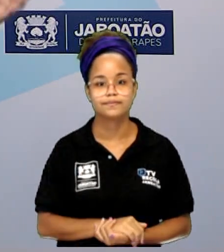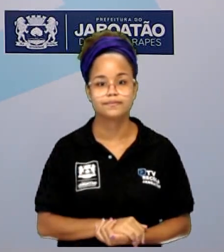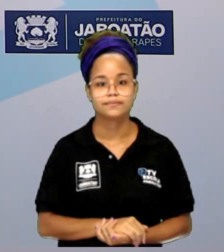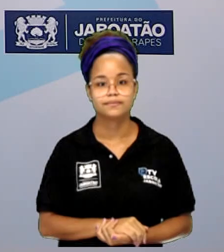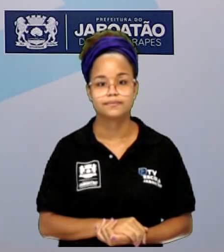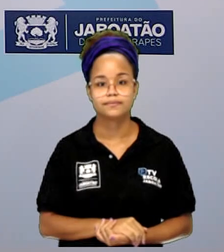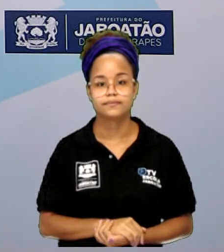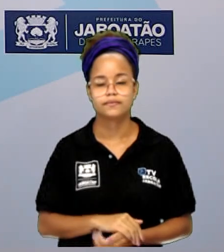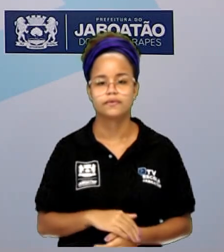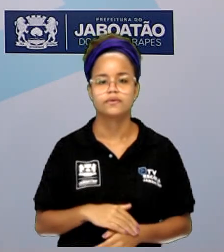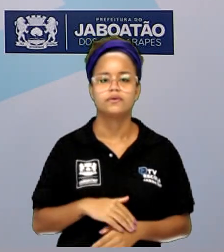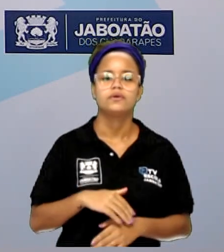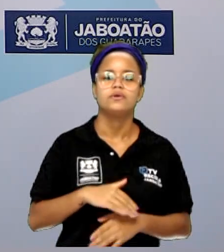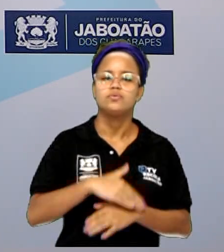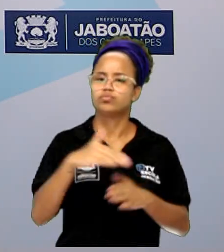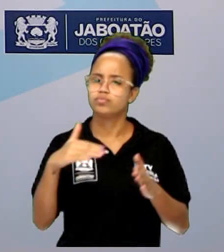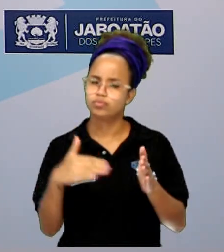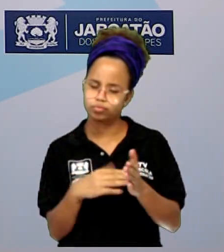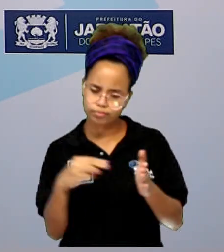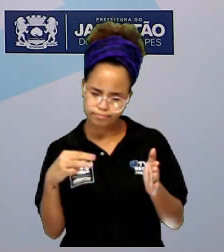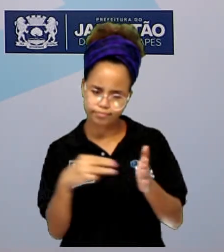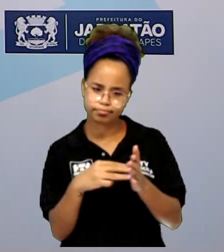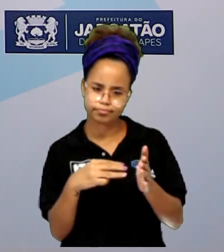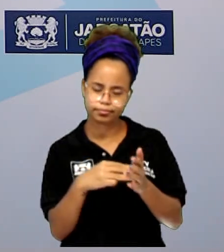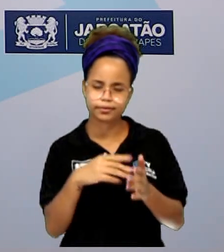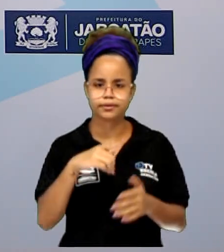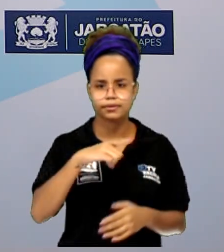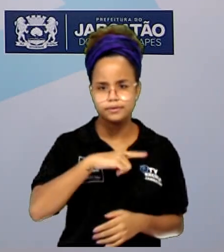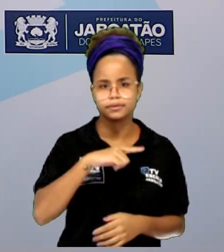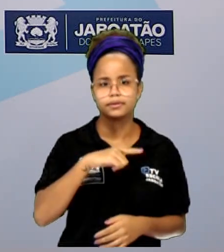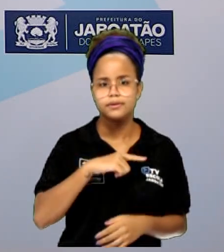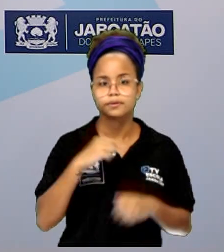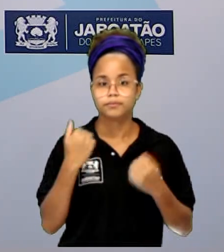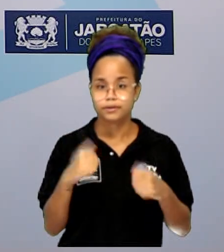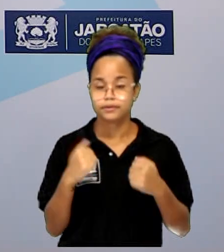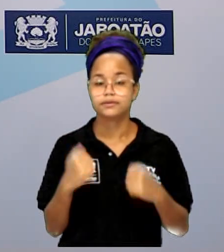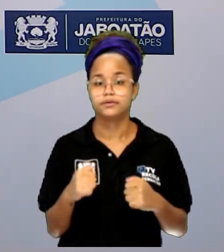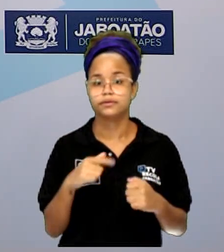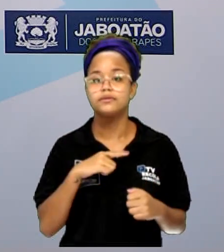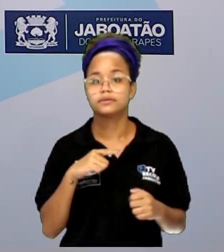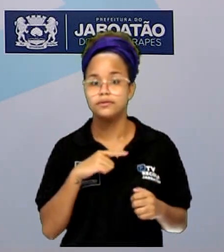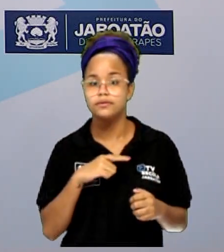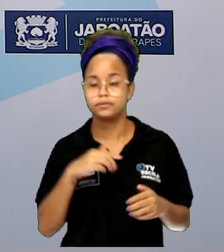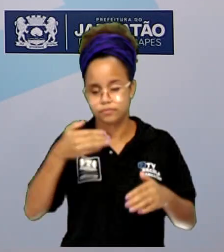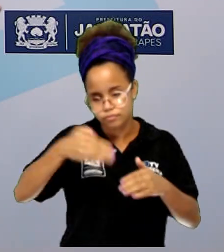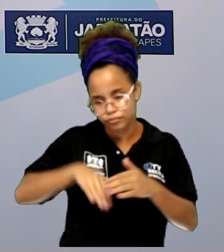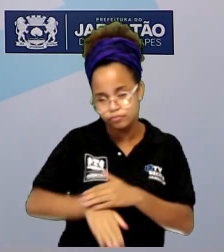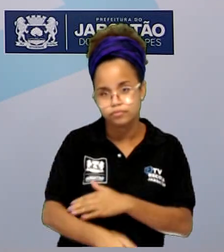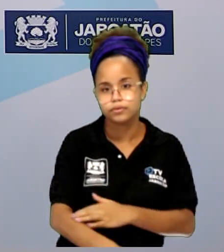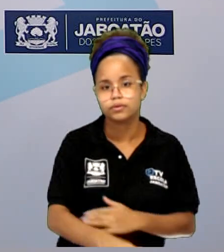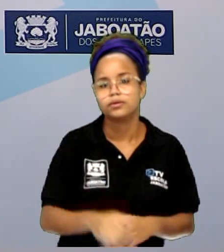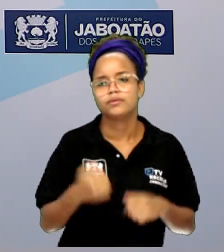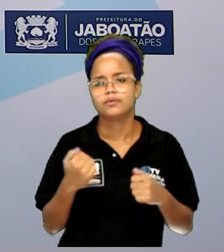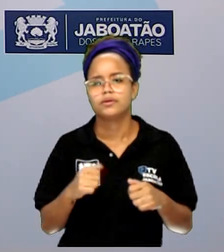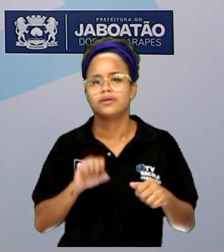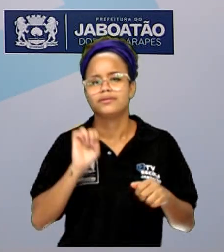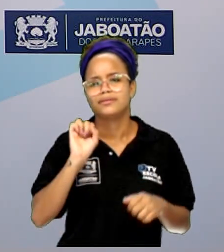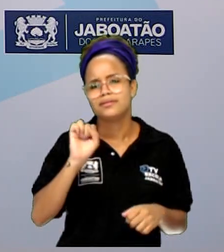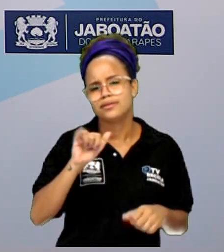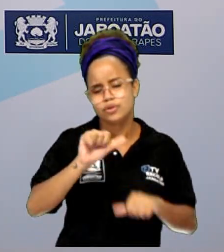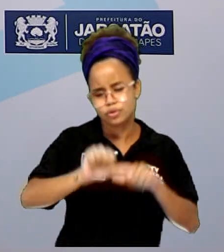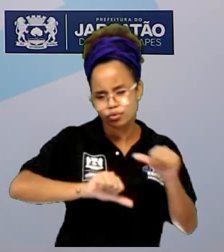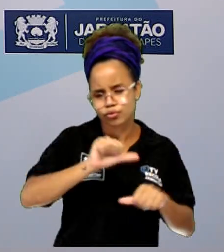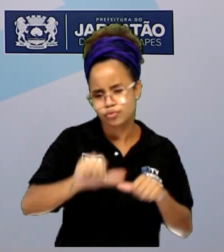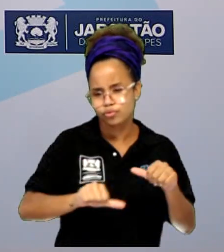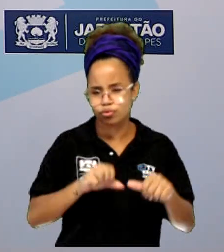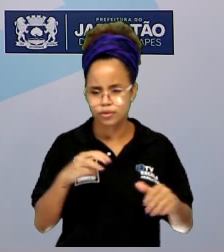Todas as tomadas, elas têm que ter aterramento. Às vezes a gente troca só a tomada, bota ela ali de três